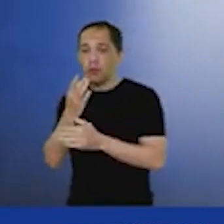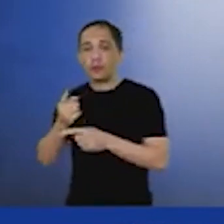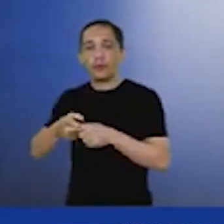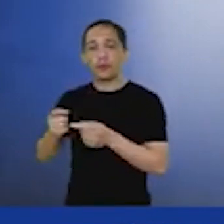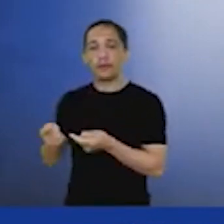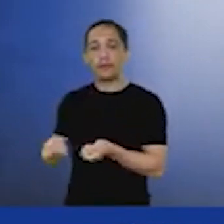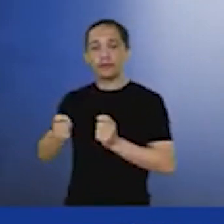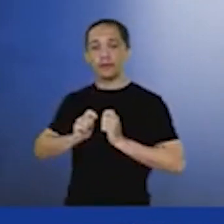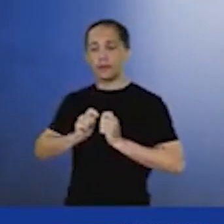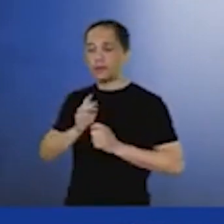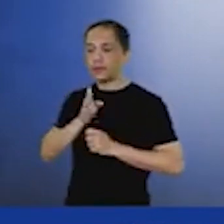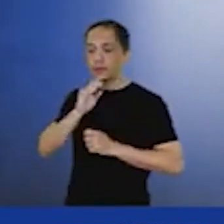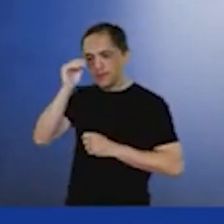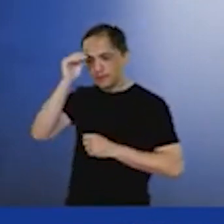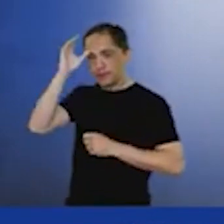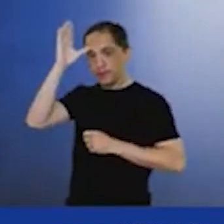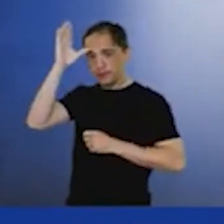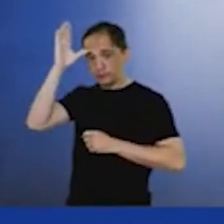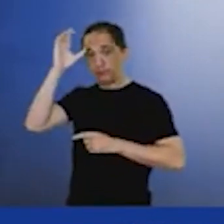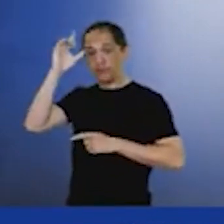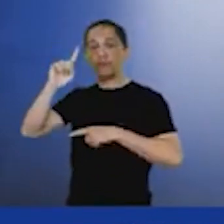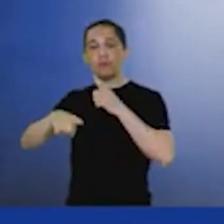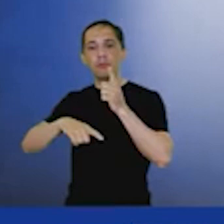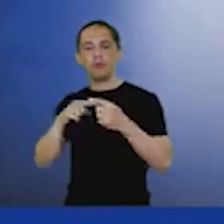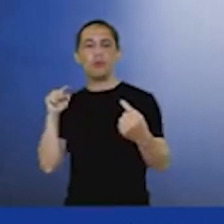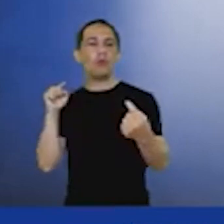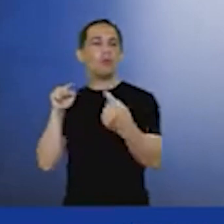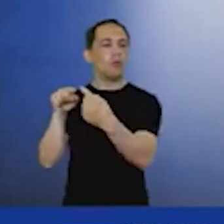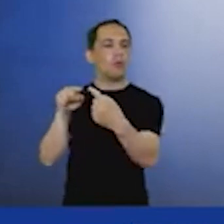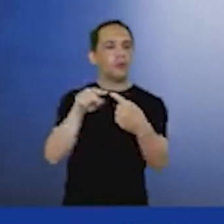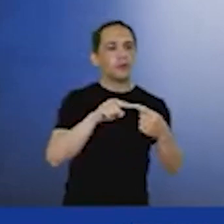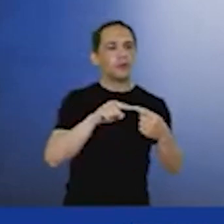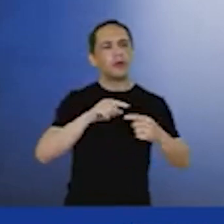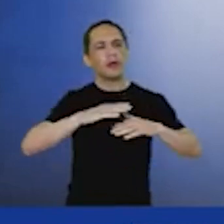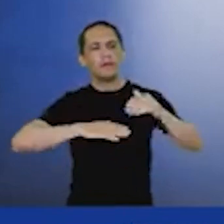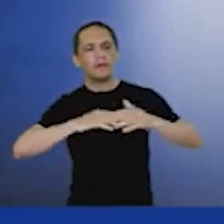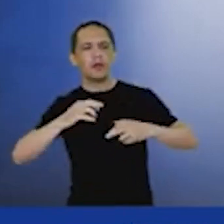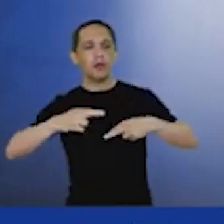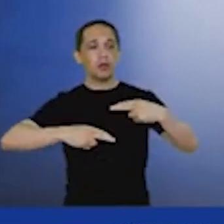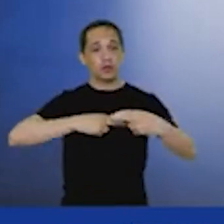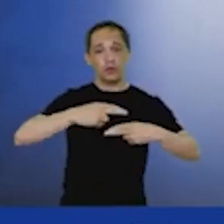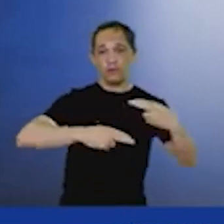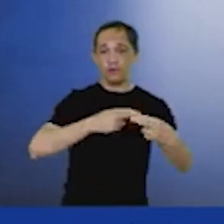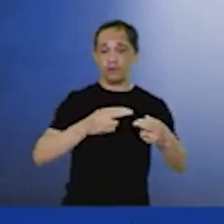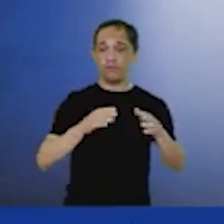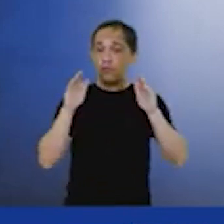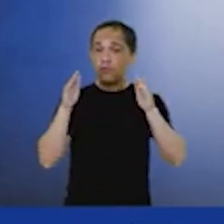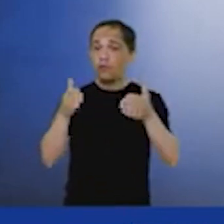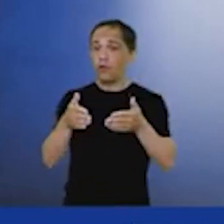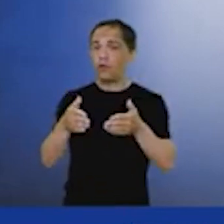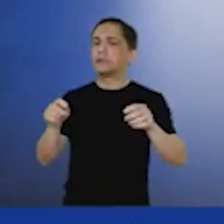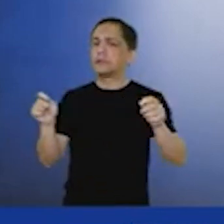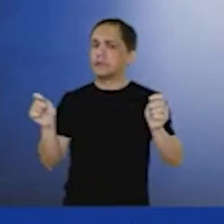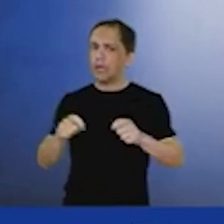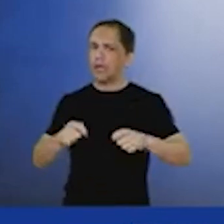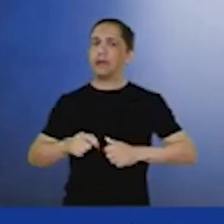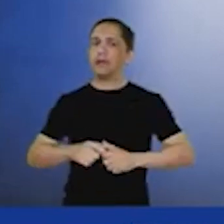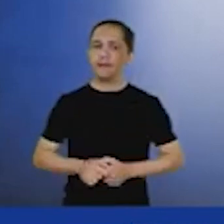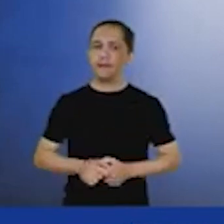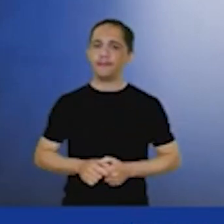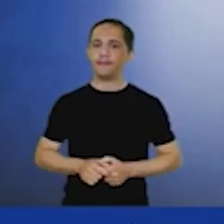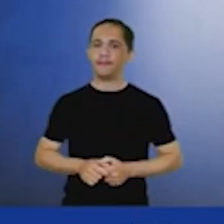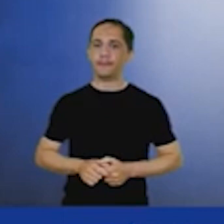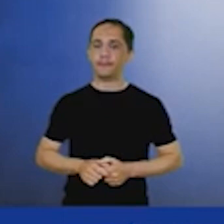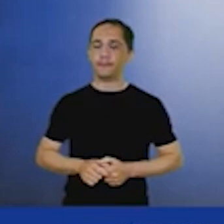se desdobra em várias atividades incluindo em atividades renováveis cada vez mais o foco pode ser virado para isso é uma atividade